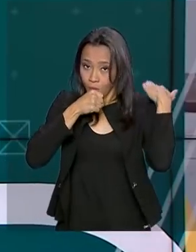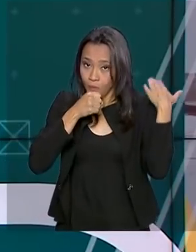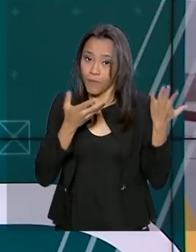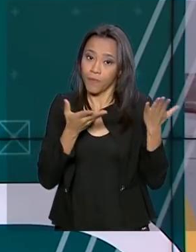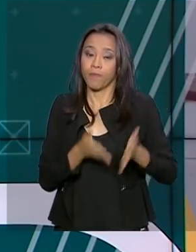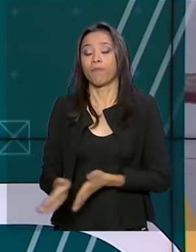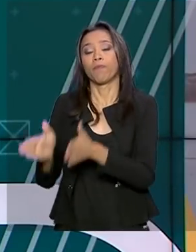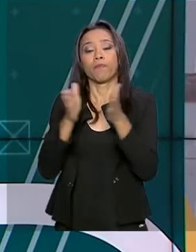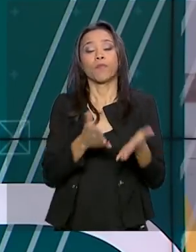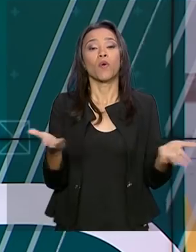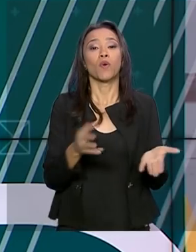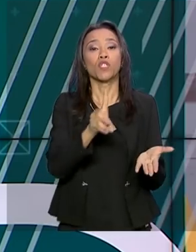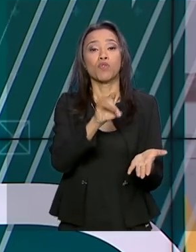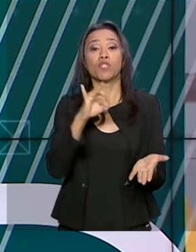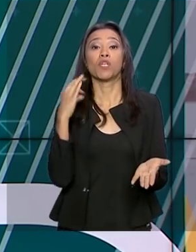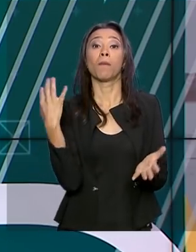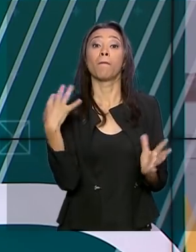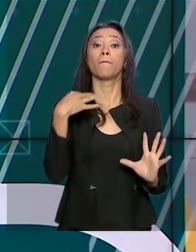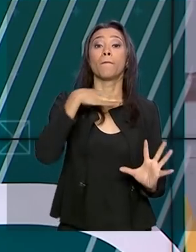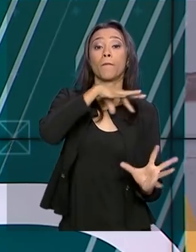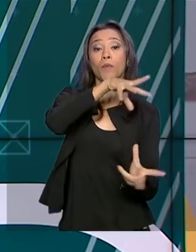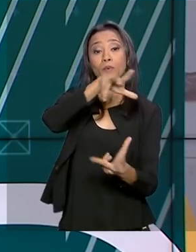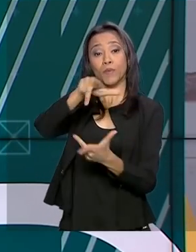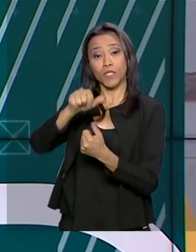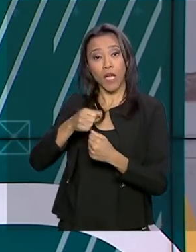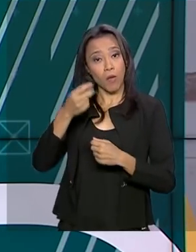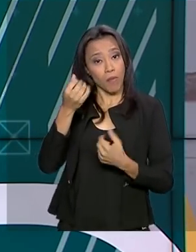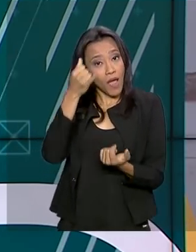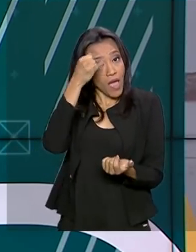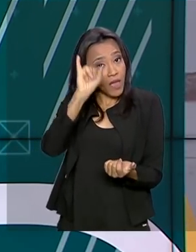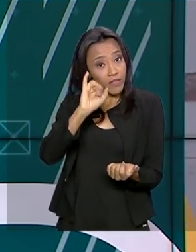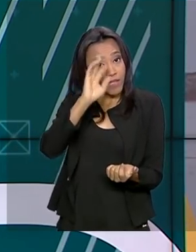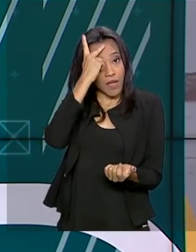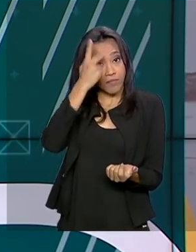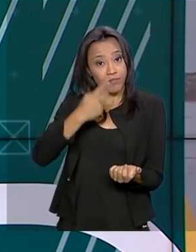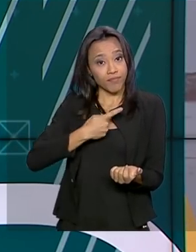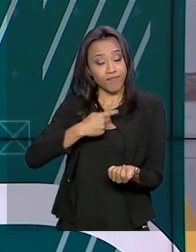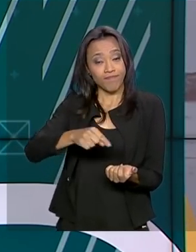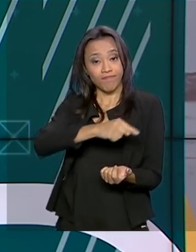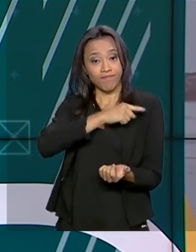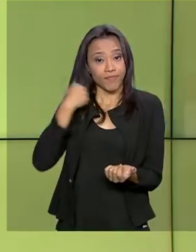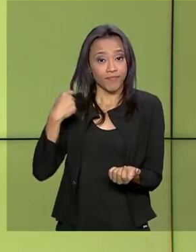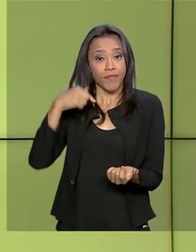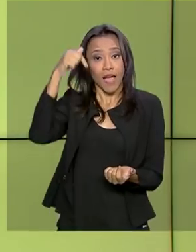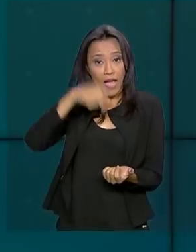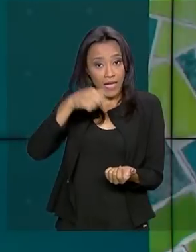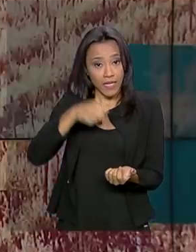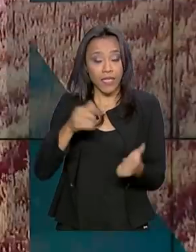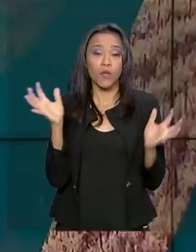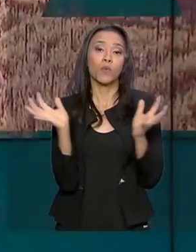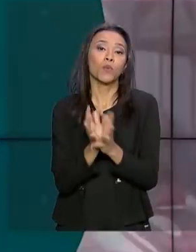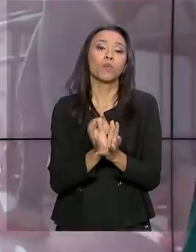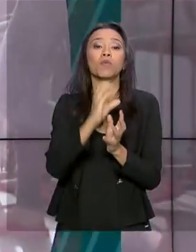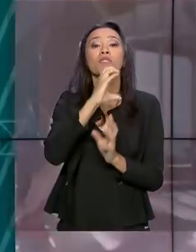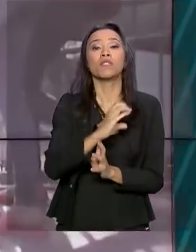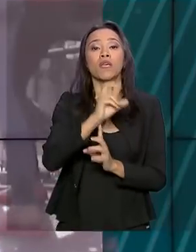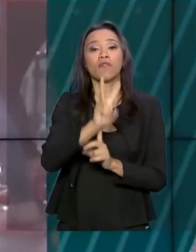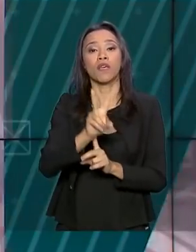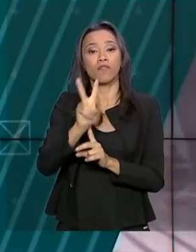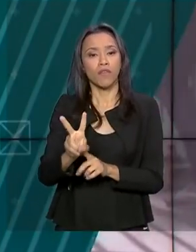E hoje é dia mundial de prevenção ao suicídio. Aqui no Brasil, o Centro de Valorização da Vida, o CVV,